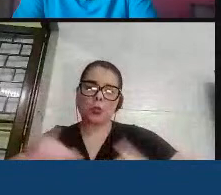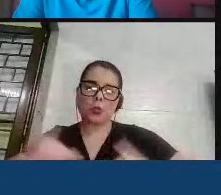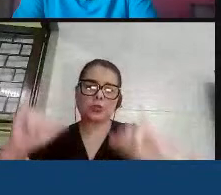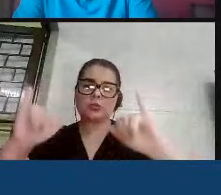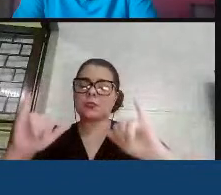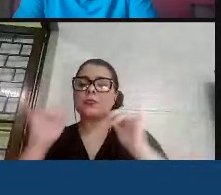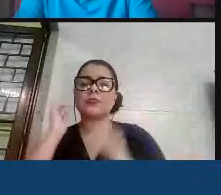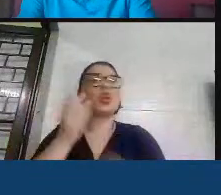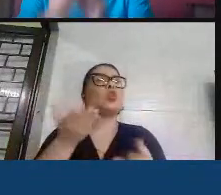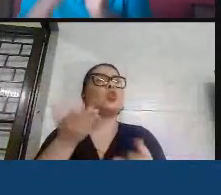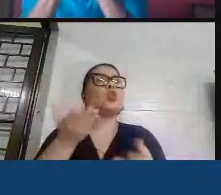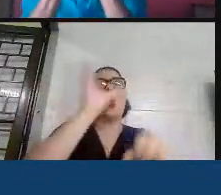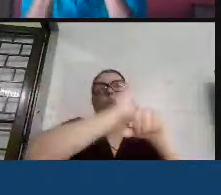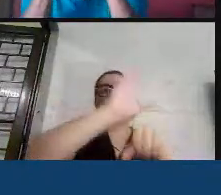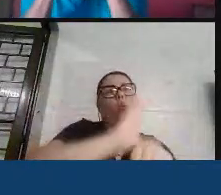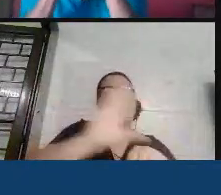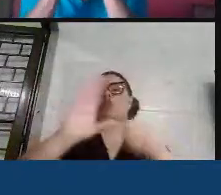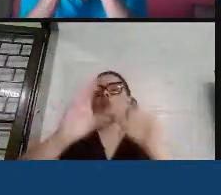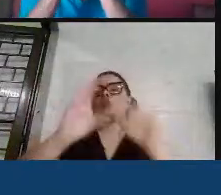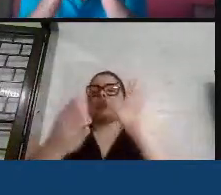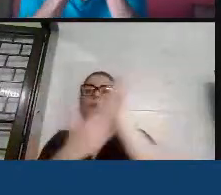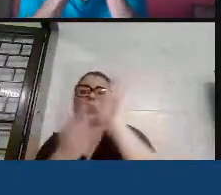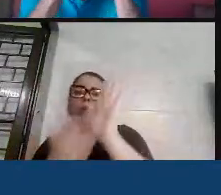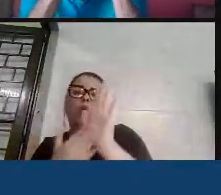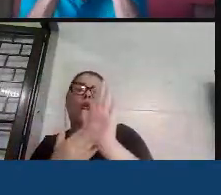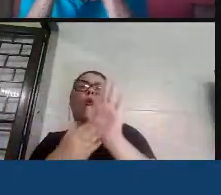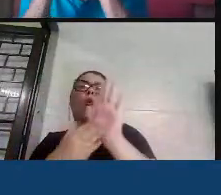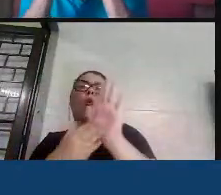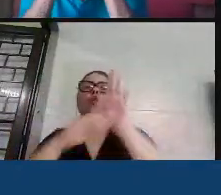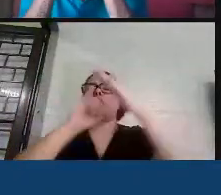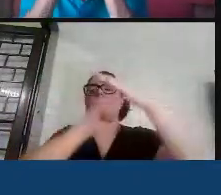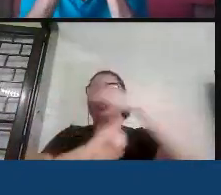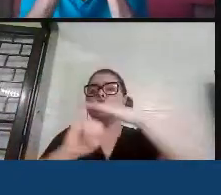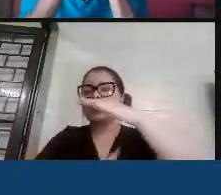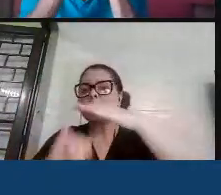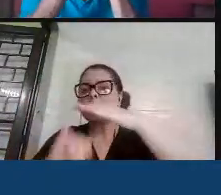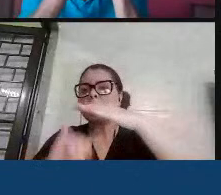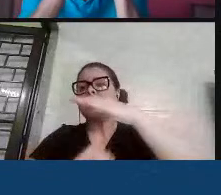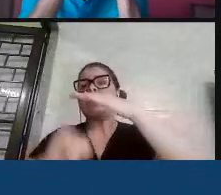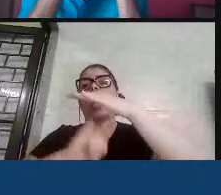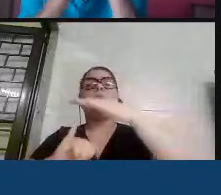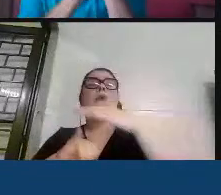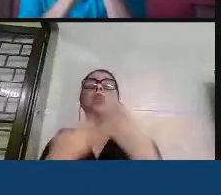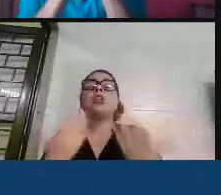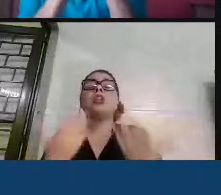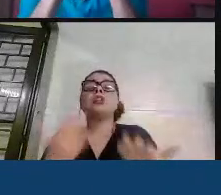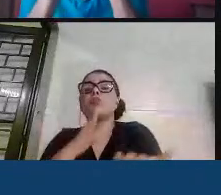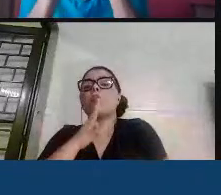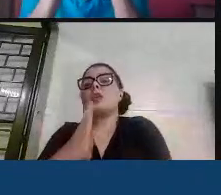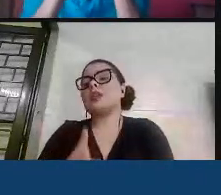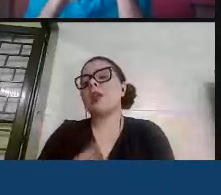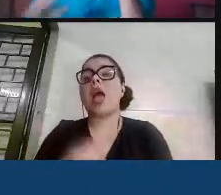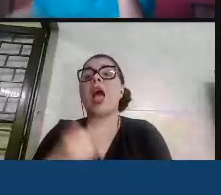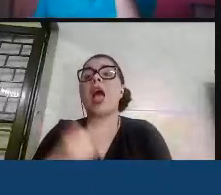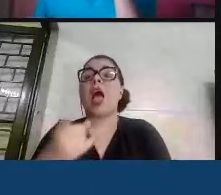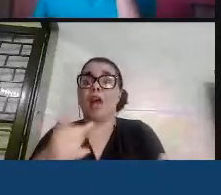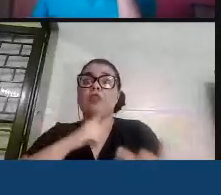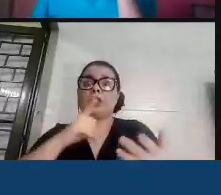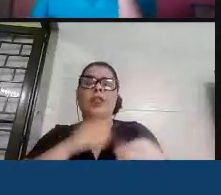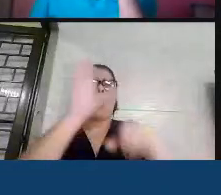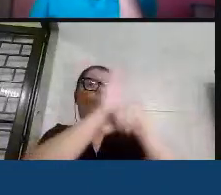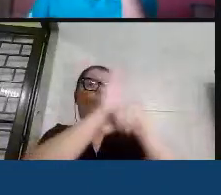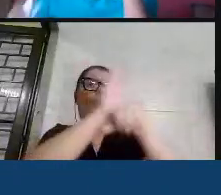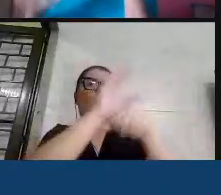curso B, de proposta A ou de instituição A, B, ou seja, você tem os cursos tais na IFRJ,